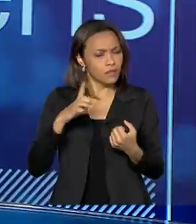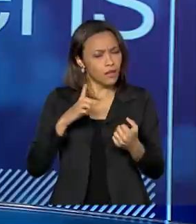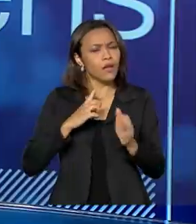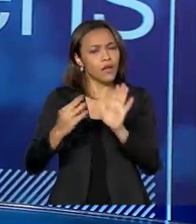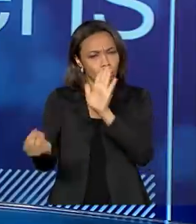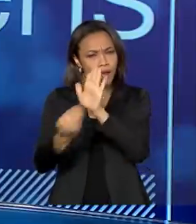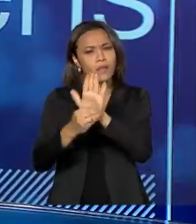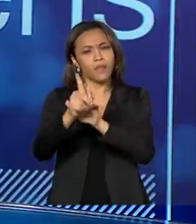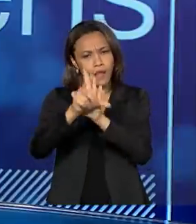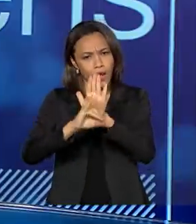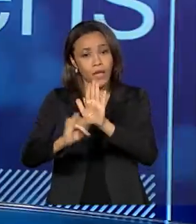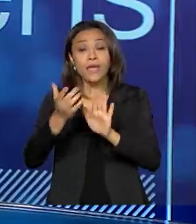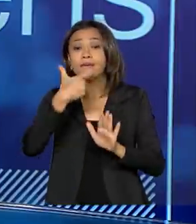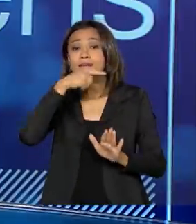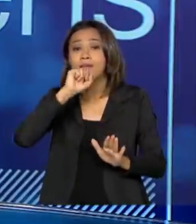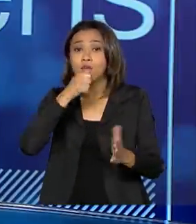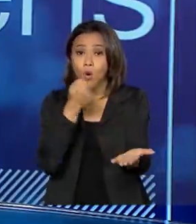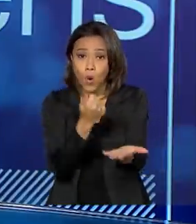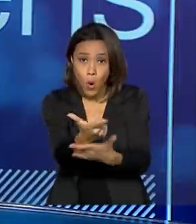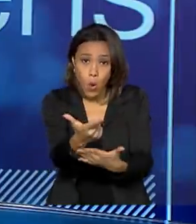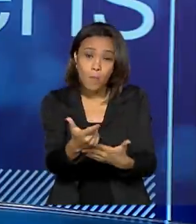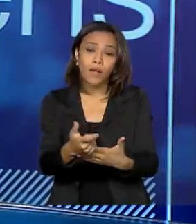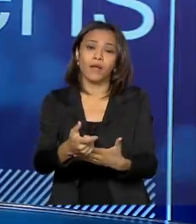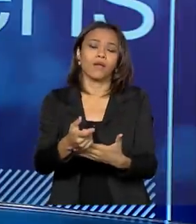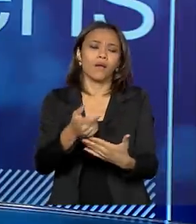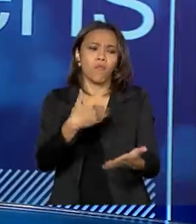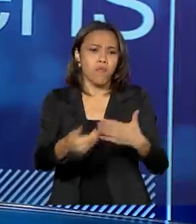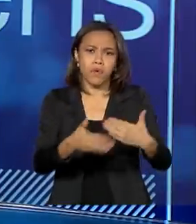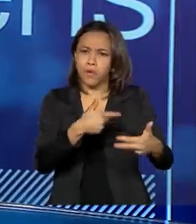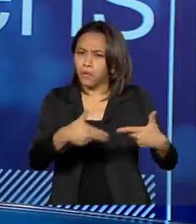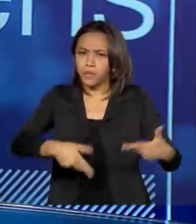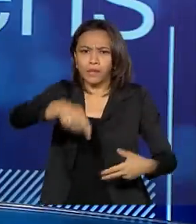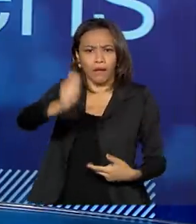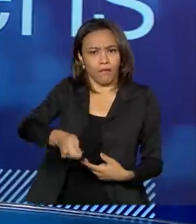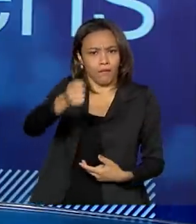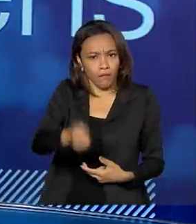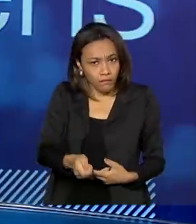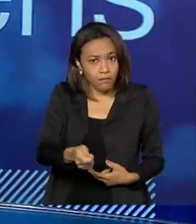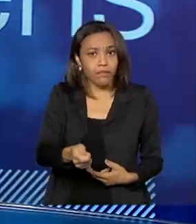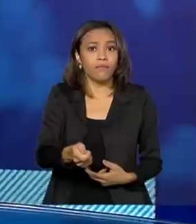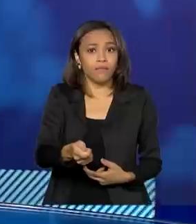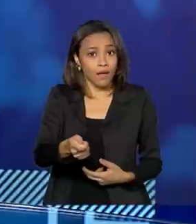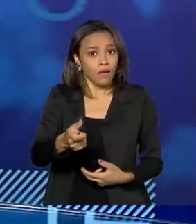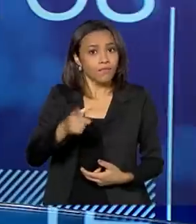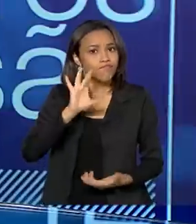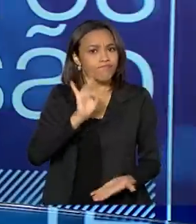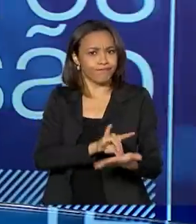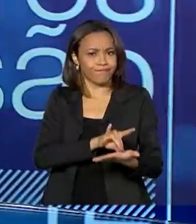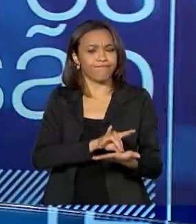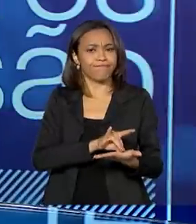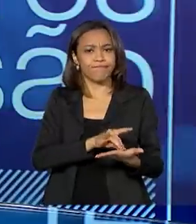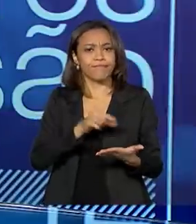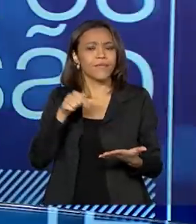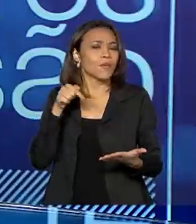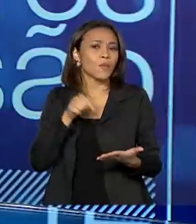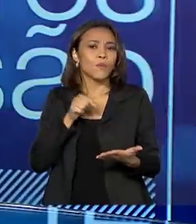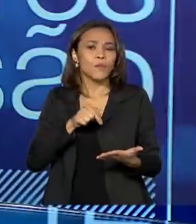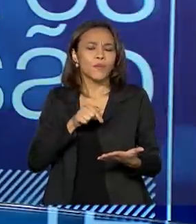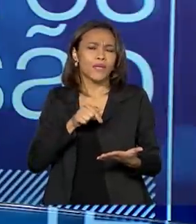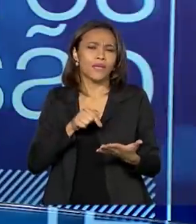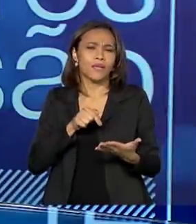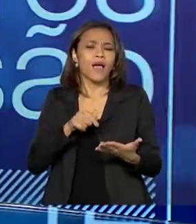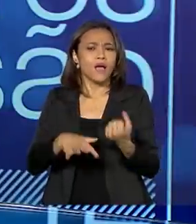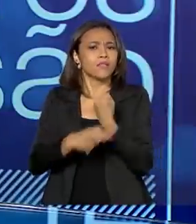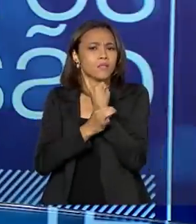expressamente que quem adquirir um bem em leilão, ele está tendo uma aquisição originária. E essa aquisição originária,